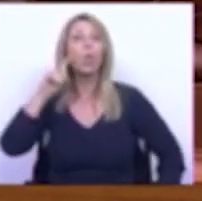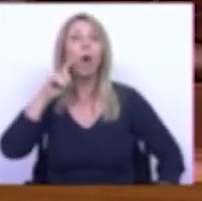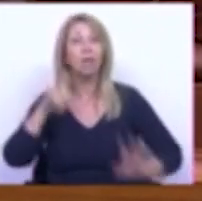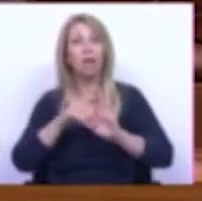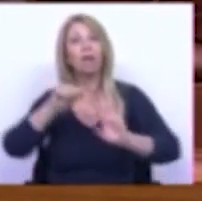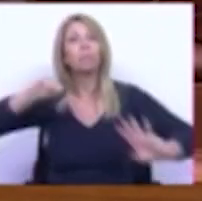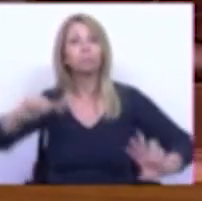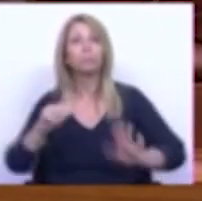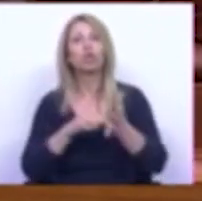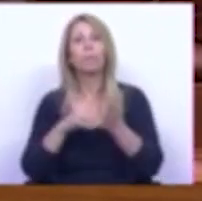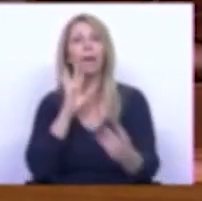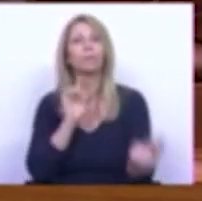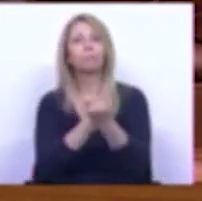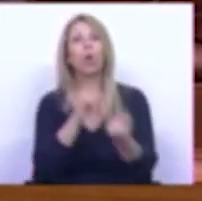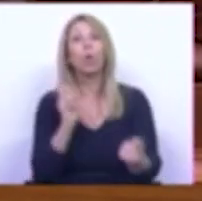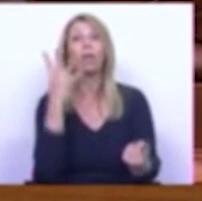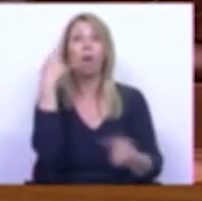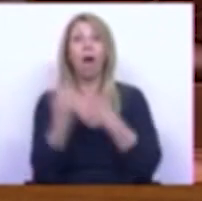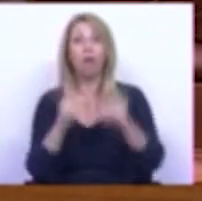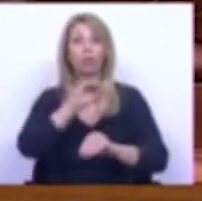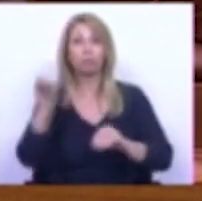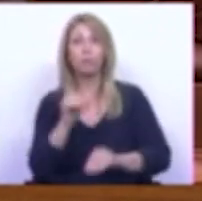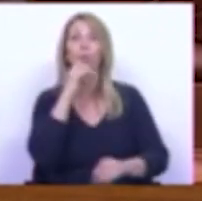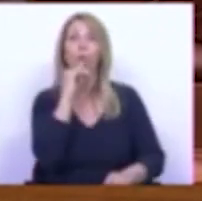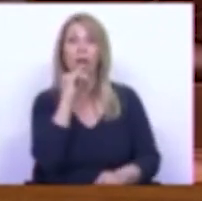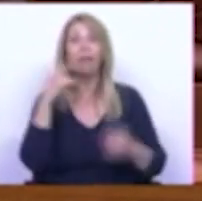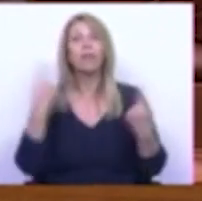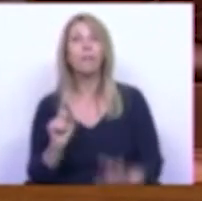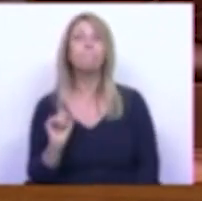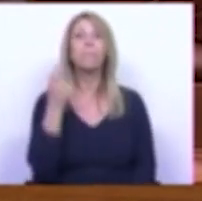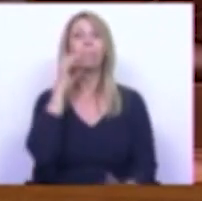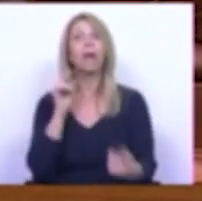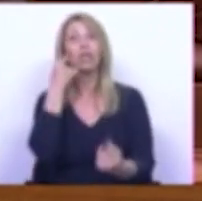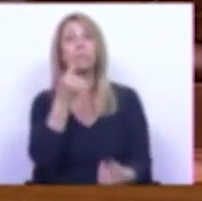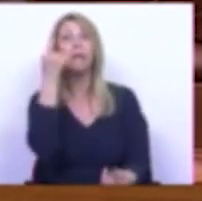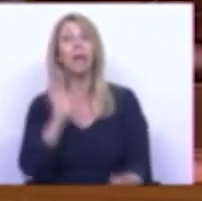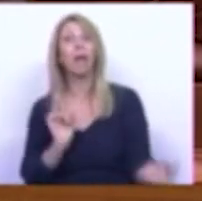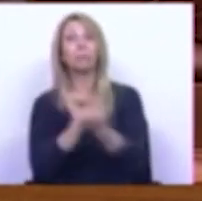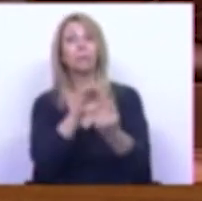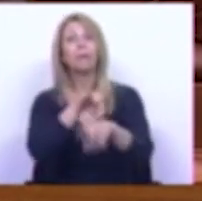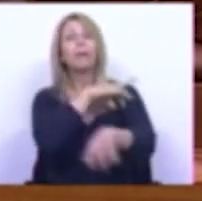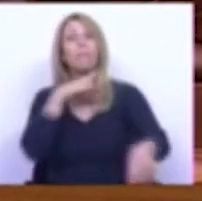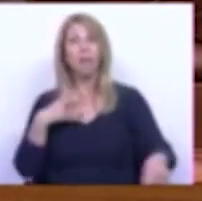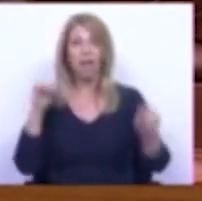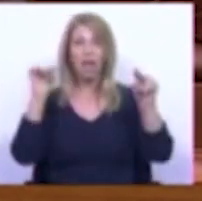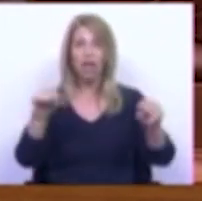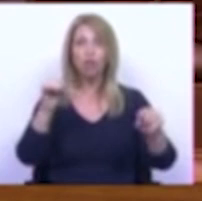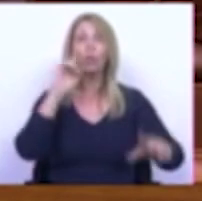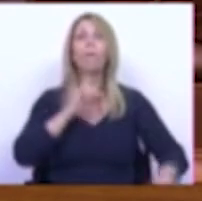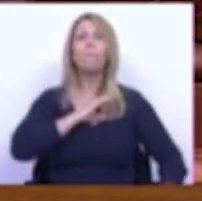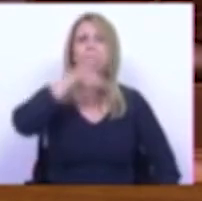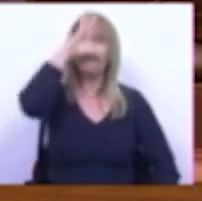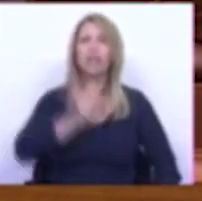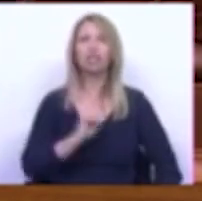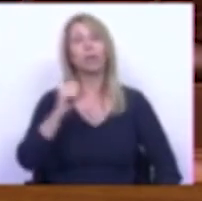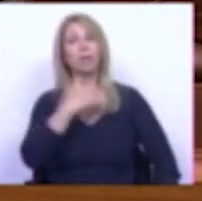quatro anos em alguns locais do Algarve para se ter a primeira consulta de uma especialidade era isto que uma Ministra da Saúde